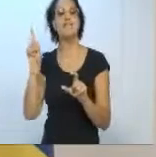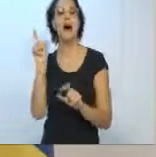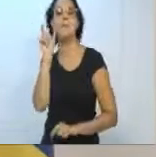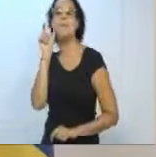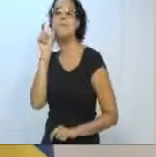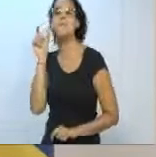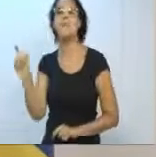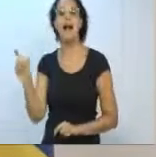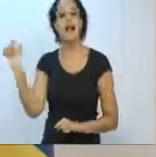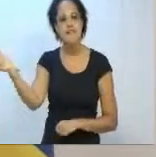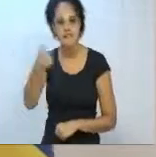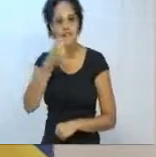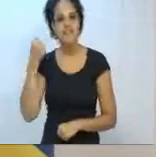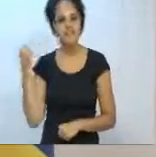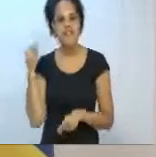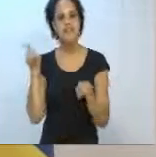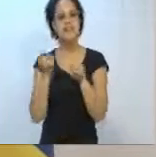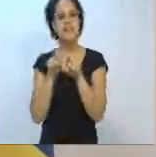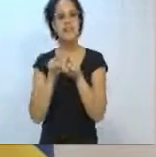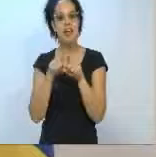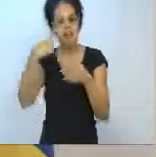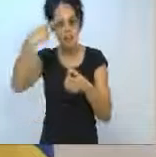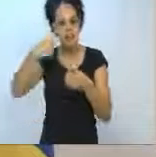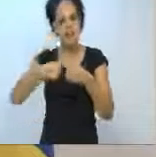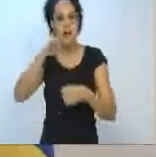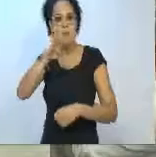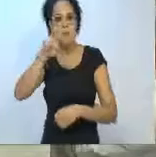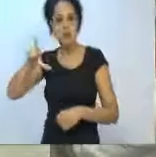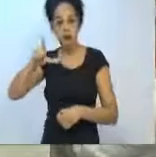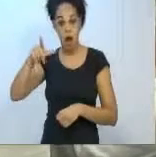palavra de Blumenau, para o Brasil e para o mundo. Muito obrigado.